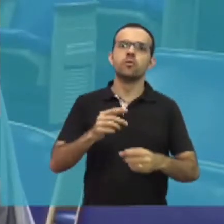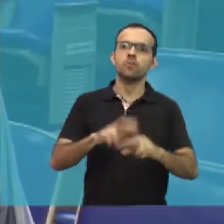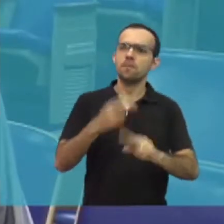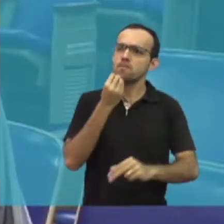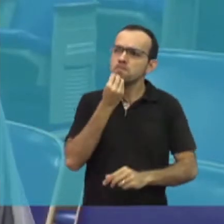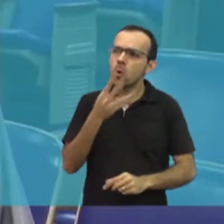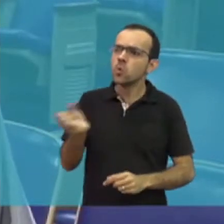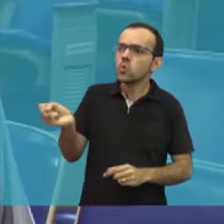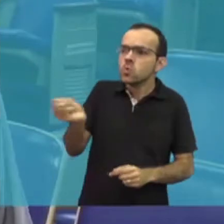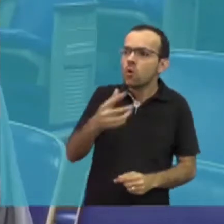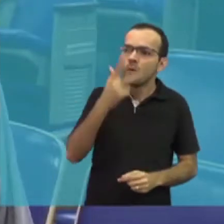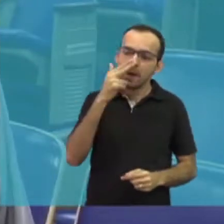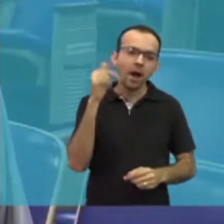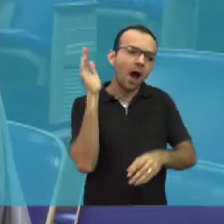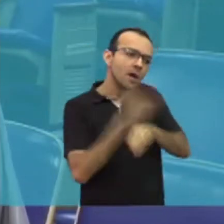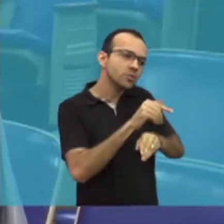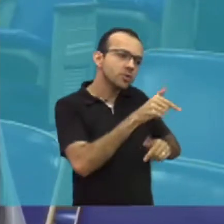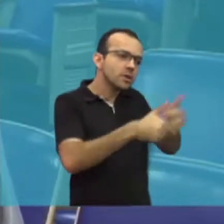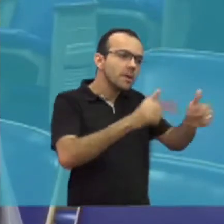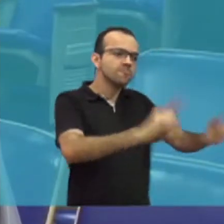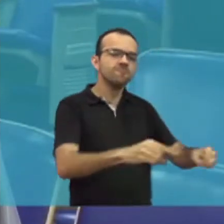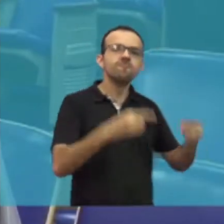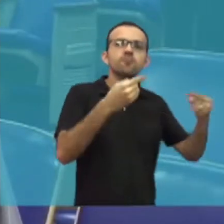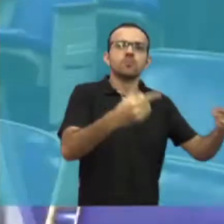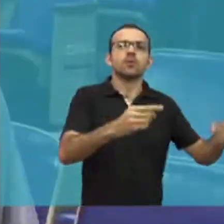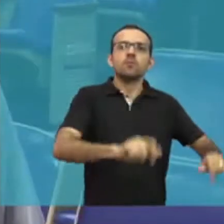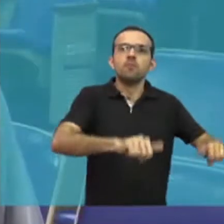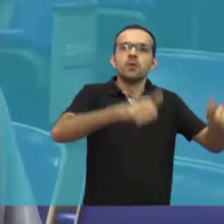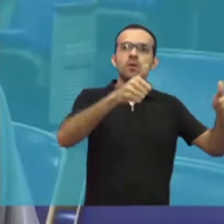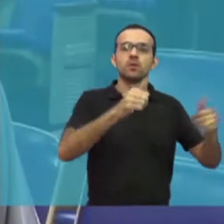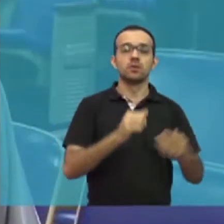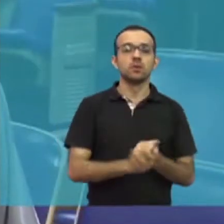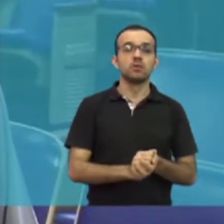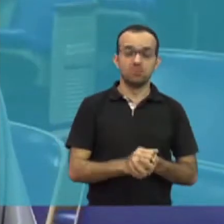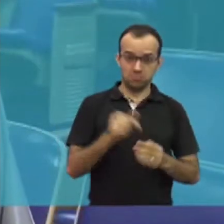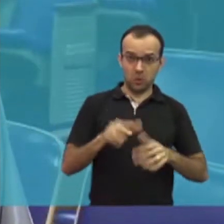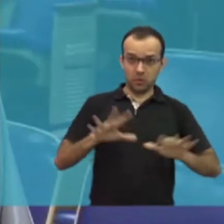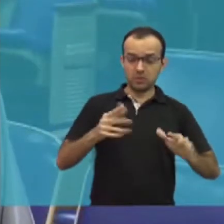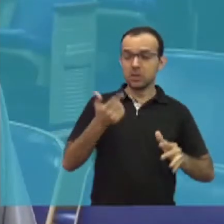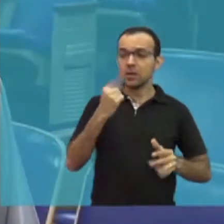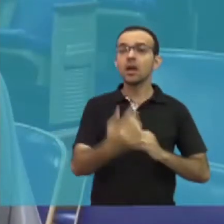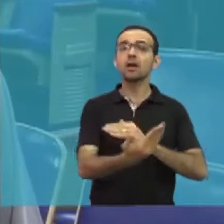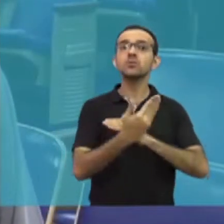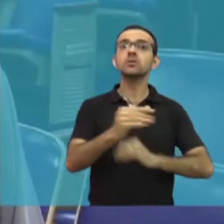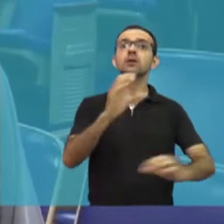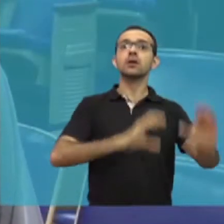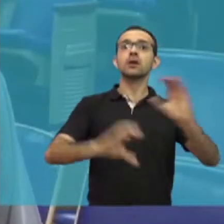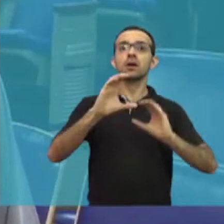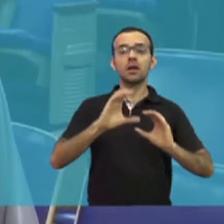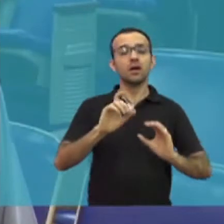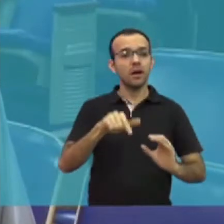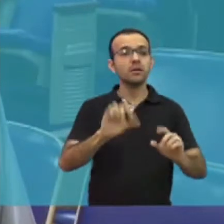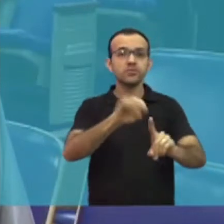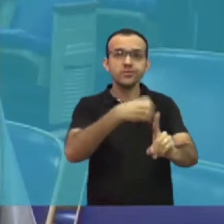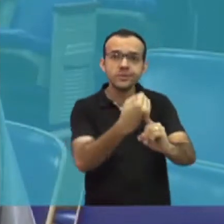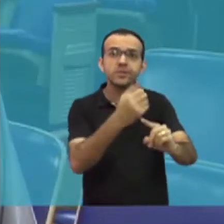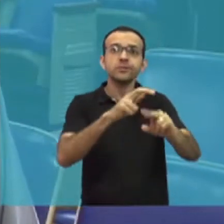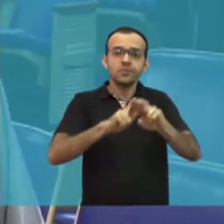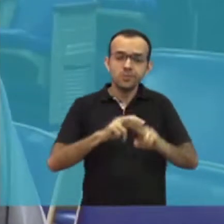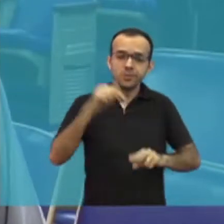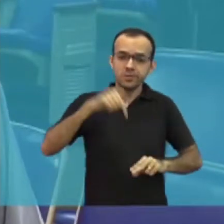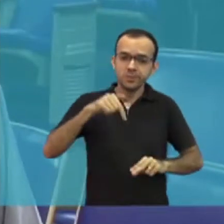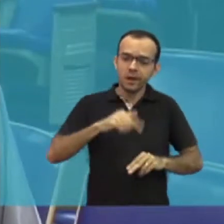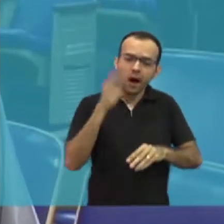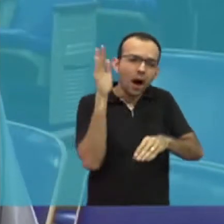ter esse sangue novo que chega, né? Para renovar o trabalho. Nós somos mantidos com o dinheiro do contribuinte e a gente tem que fazer o